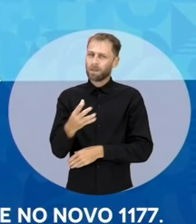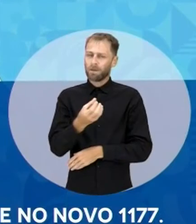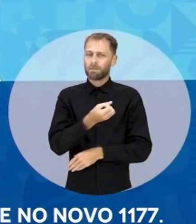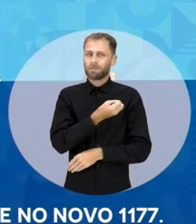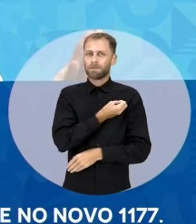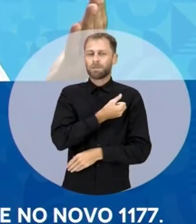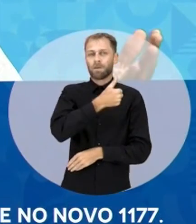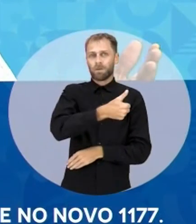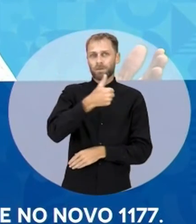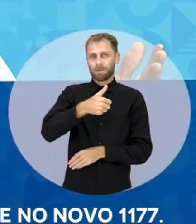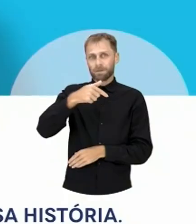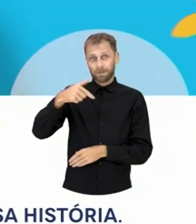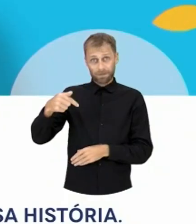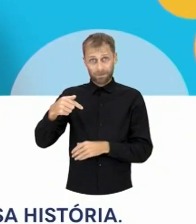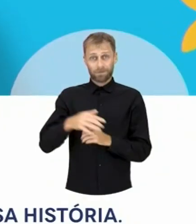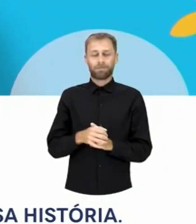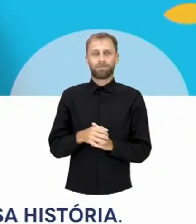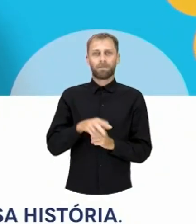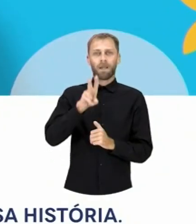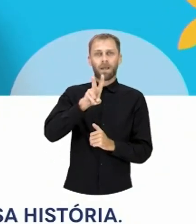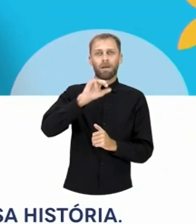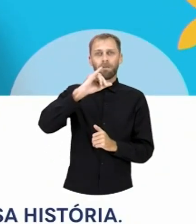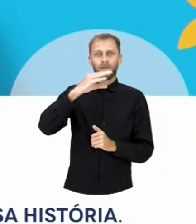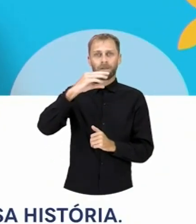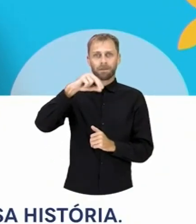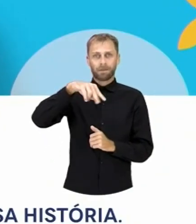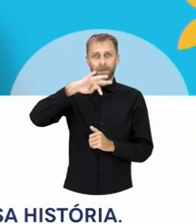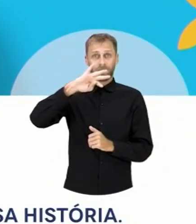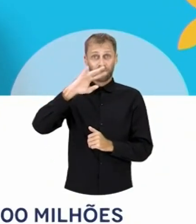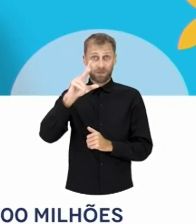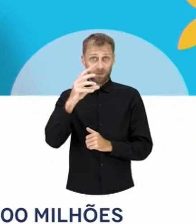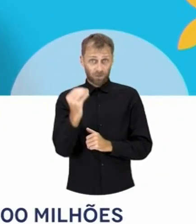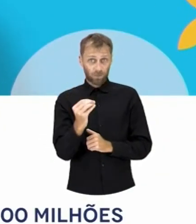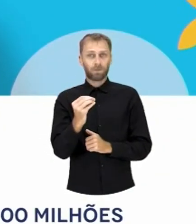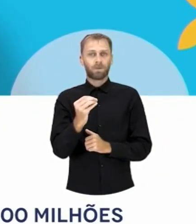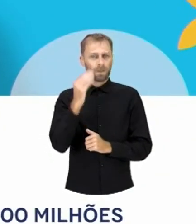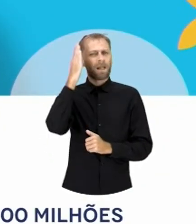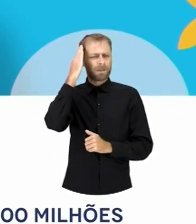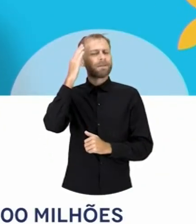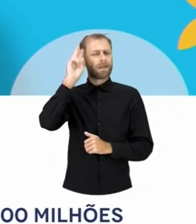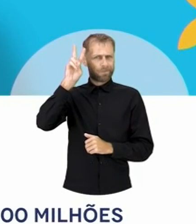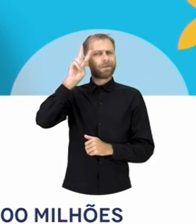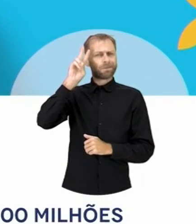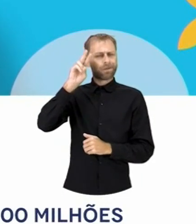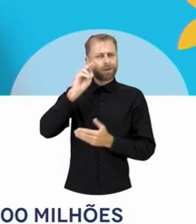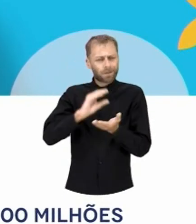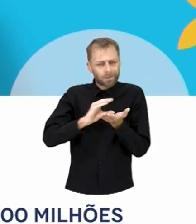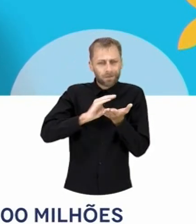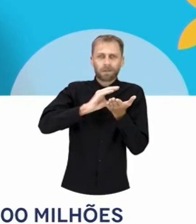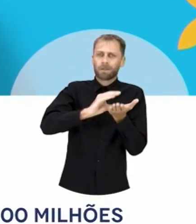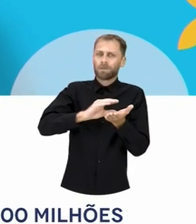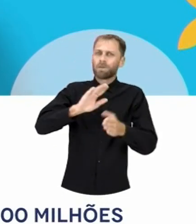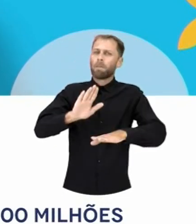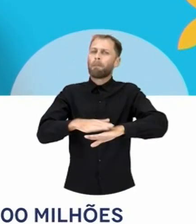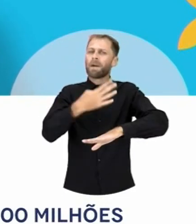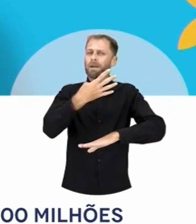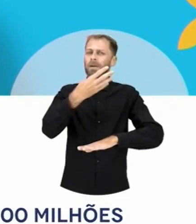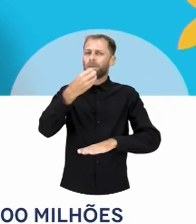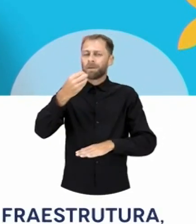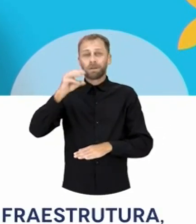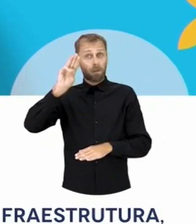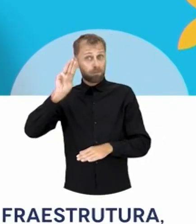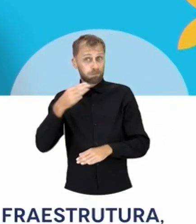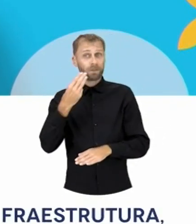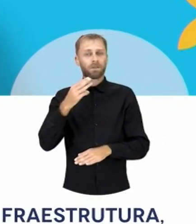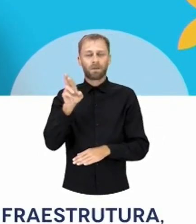novo 1177 Quem é do time Vicentinho Júnior Sabe da nossa história Só nesse mandato Já destinamos quase 400 milhões de reais